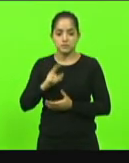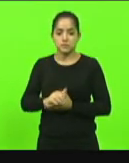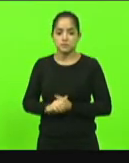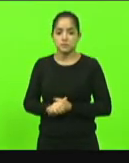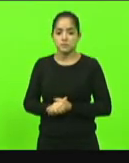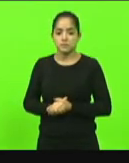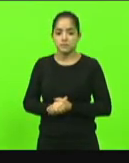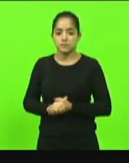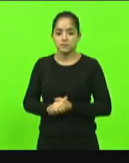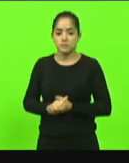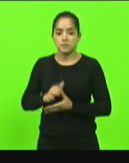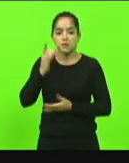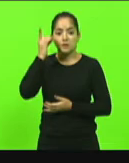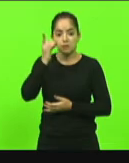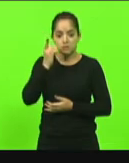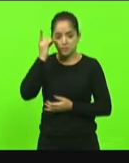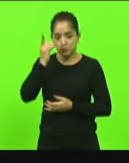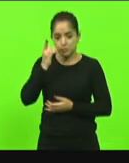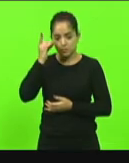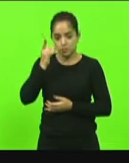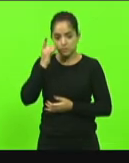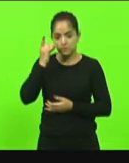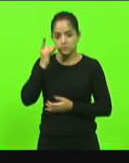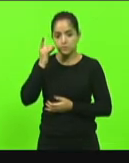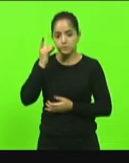Com o voto a deputada Laércio Schuster.